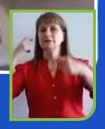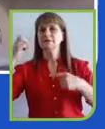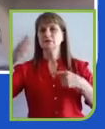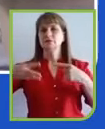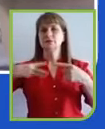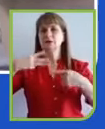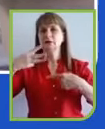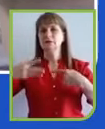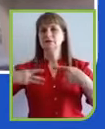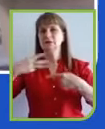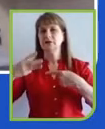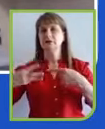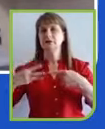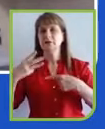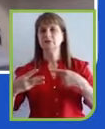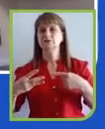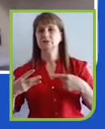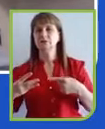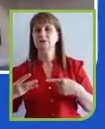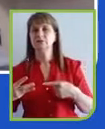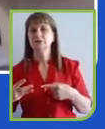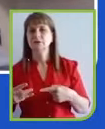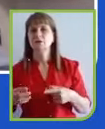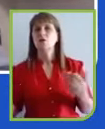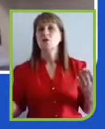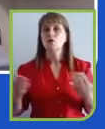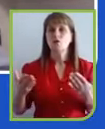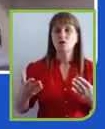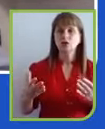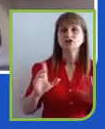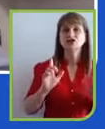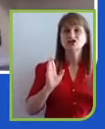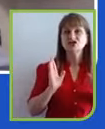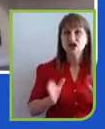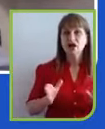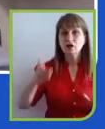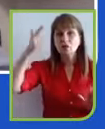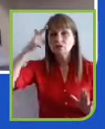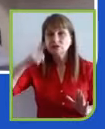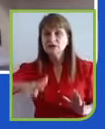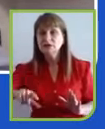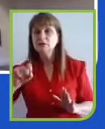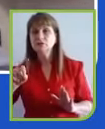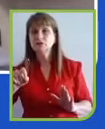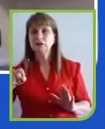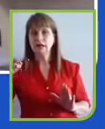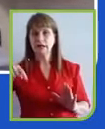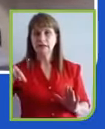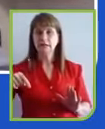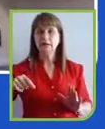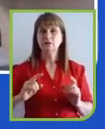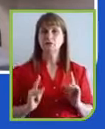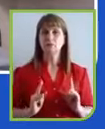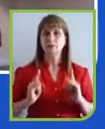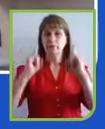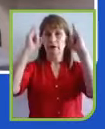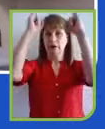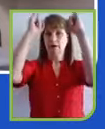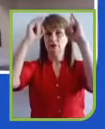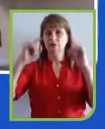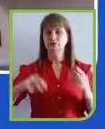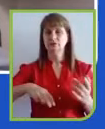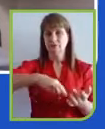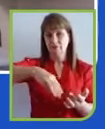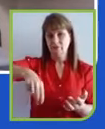E nós já recolhemos, para ter uma ideia, fizemos esse movimento aqui no prédio da sede da empresa aqui em São